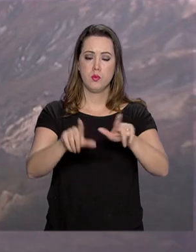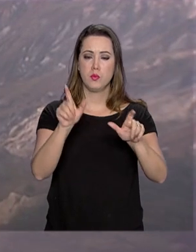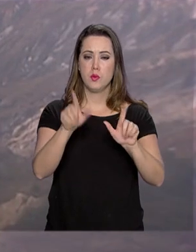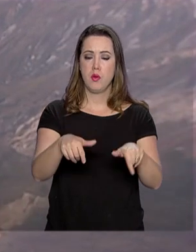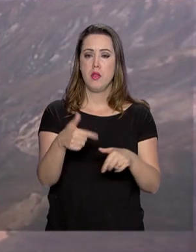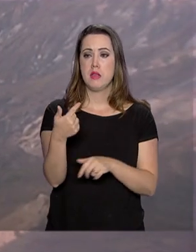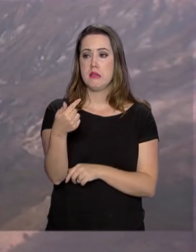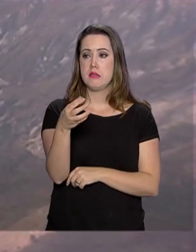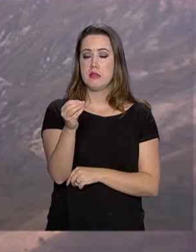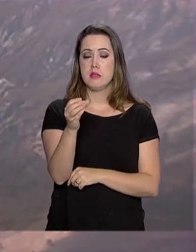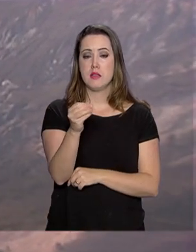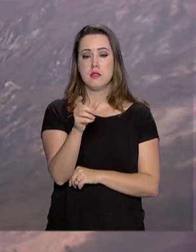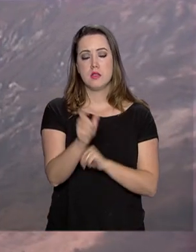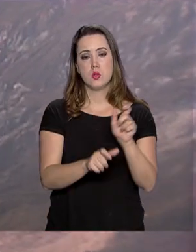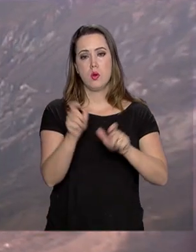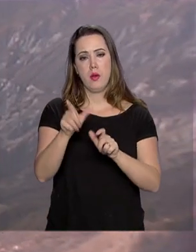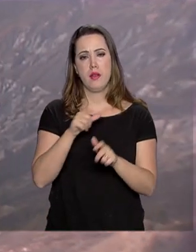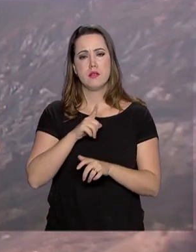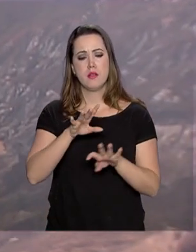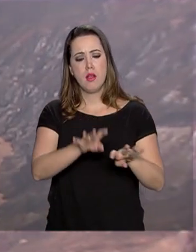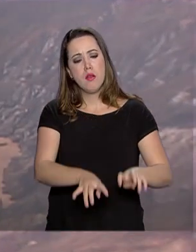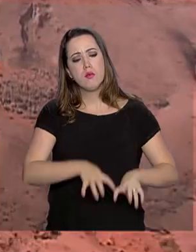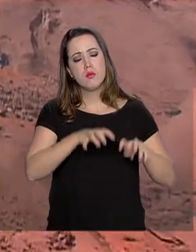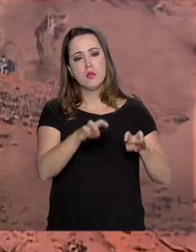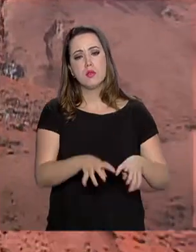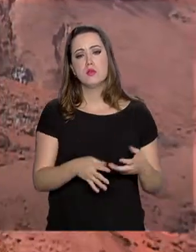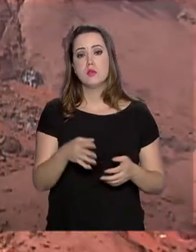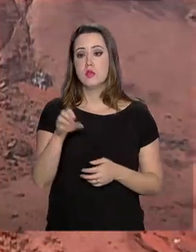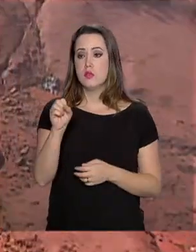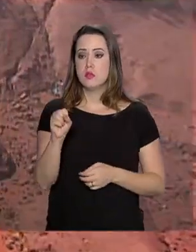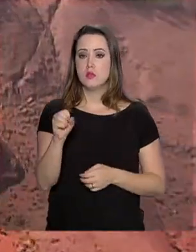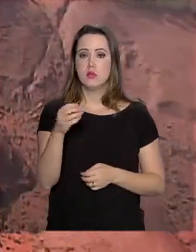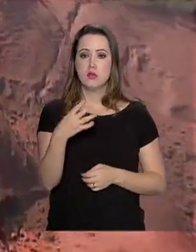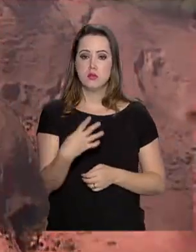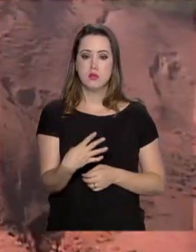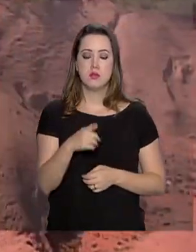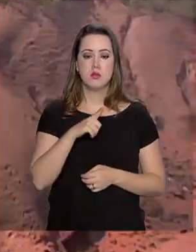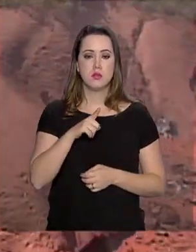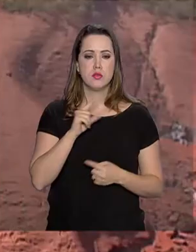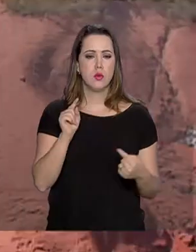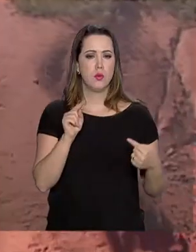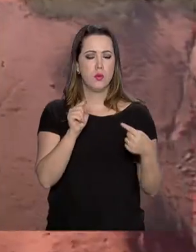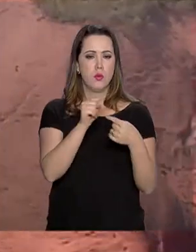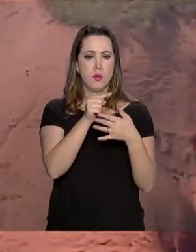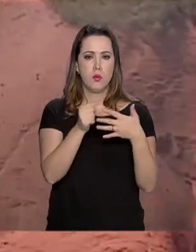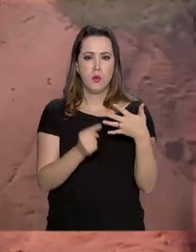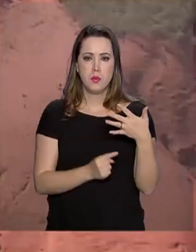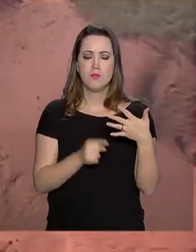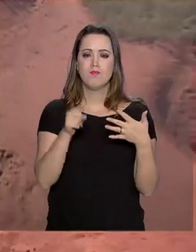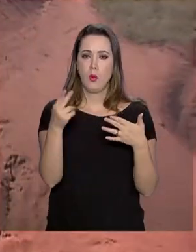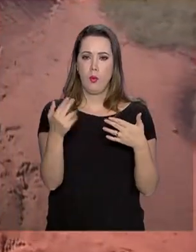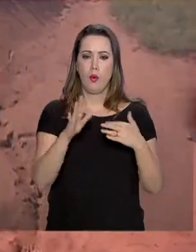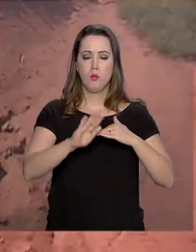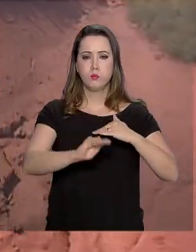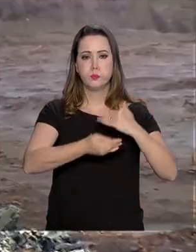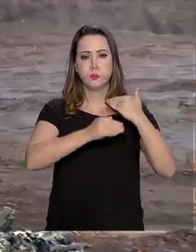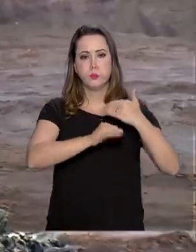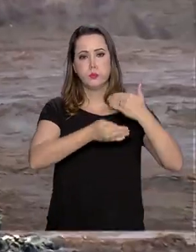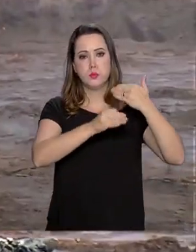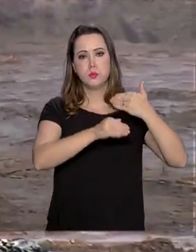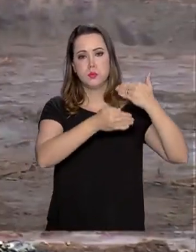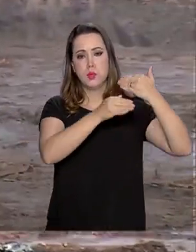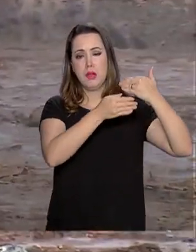700 barragens de rejeitos de mineração no Brasil, 84 têm método de construção de alteamento a